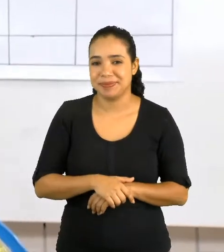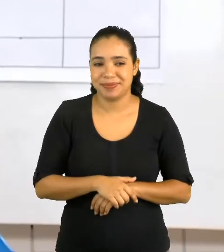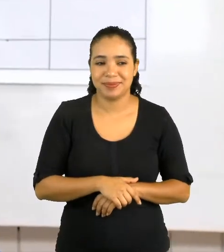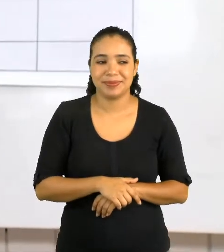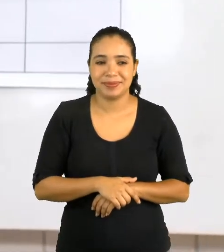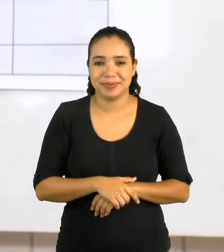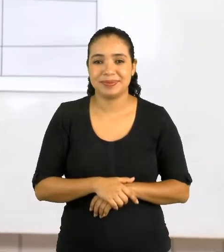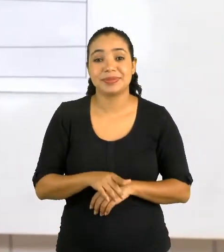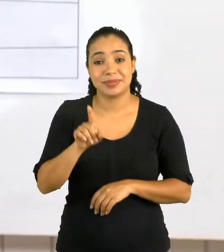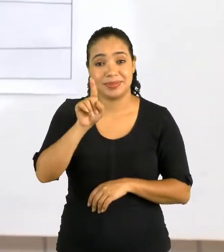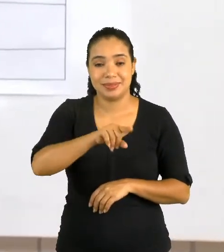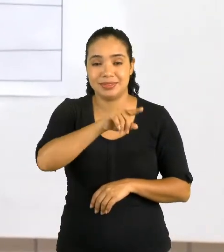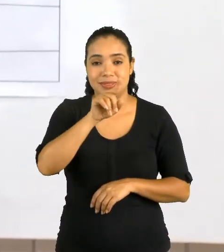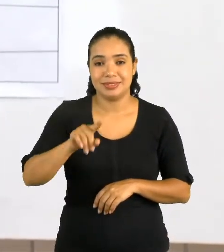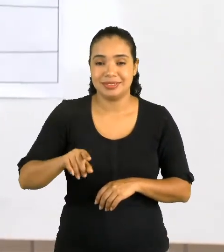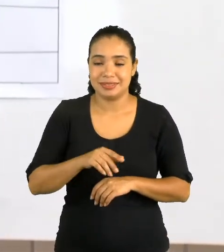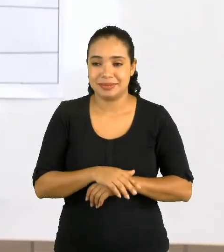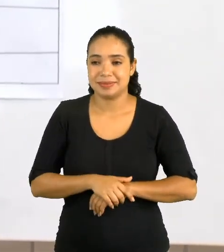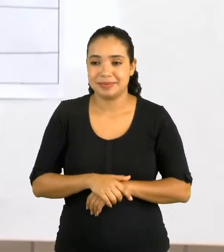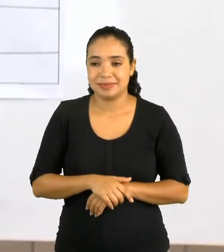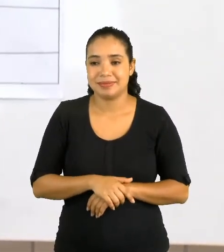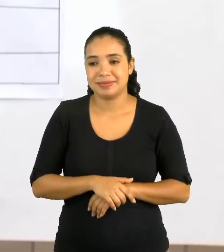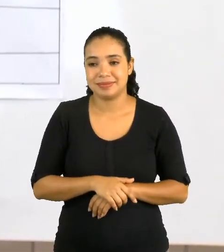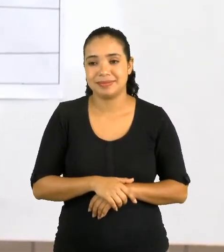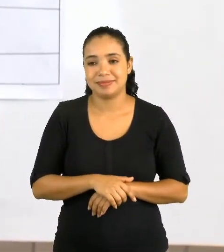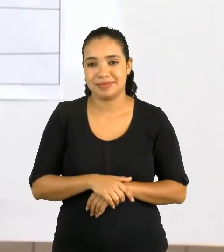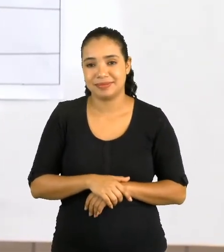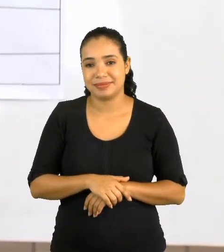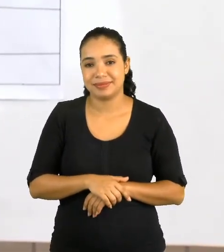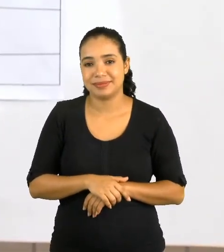Vamos marcar aqui. Dia.